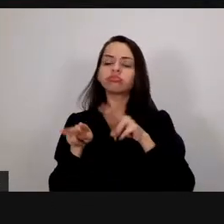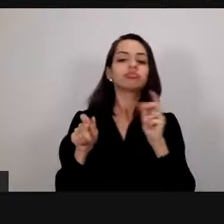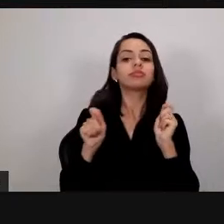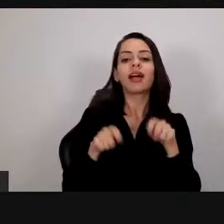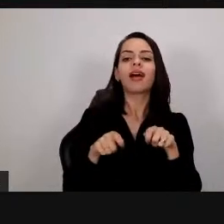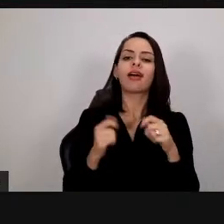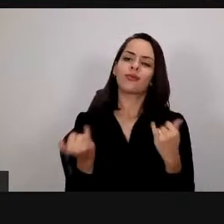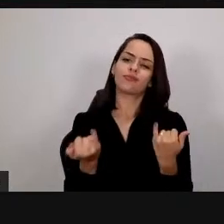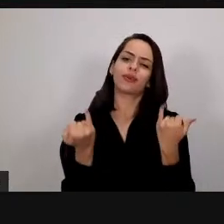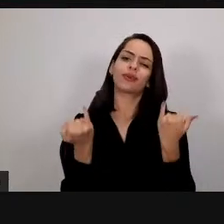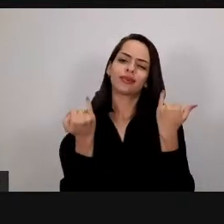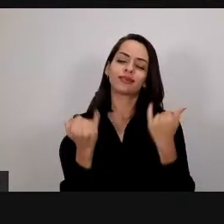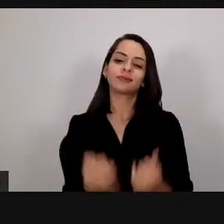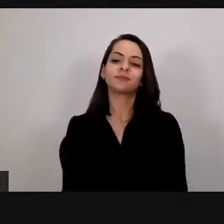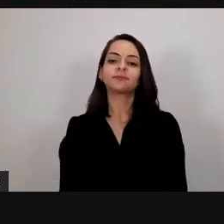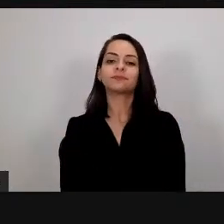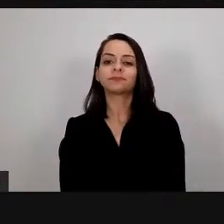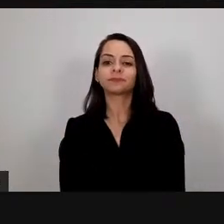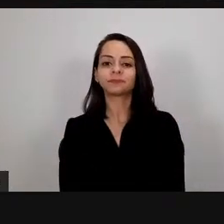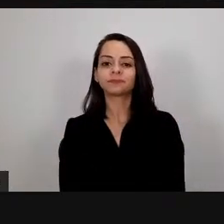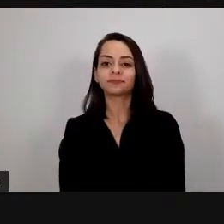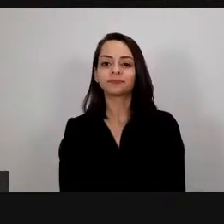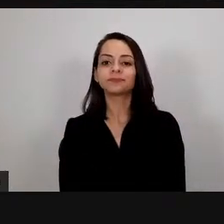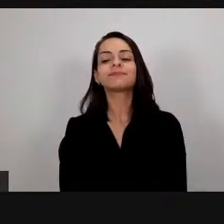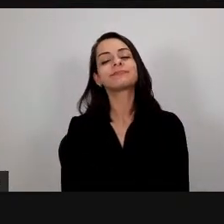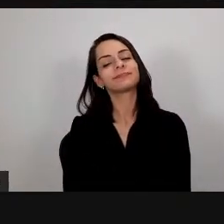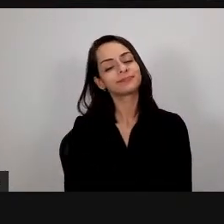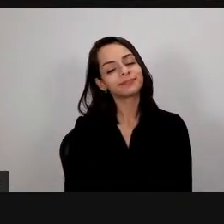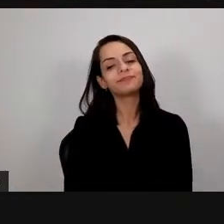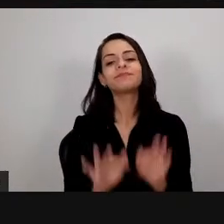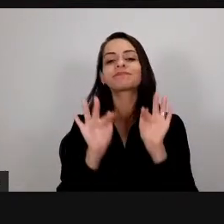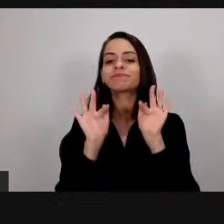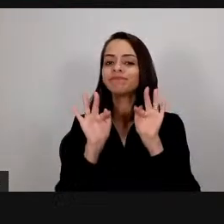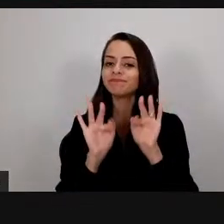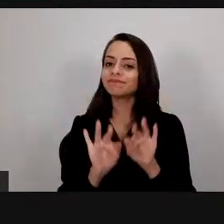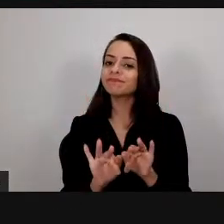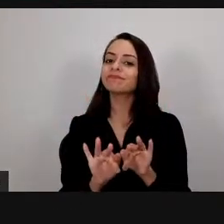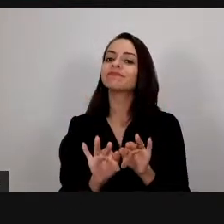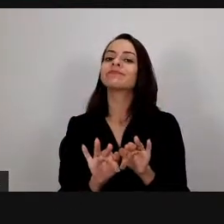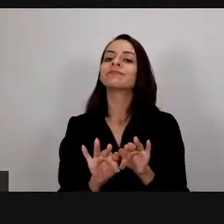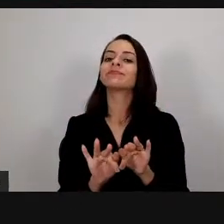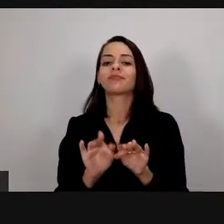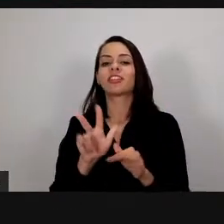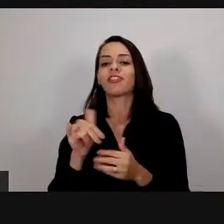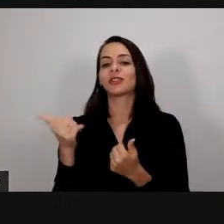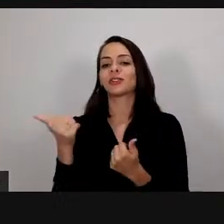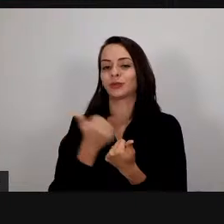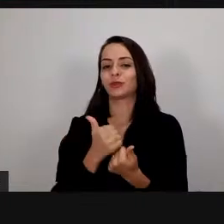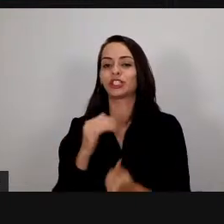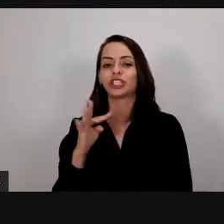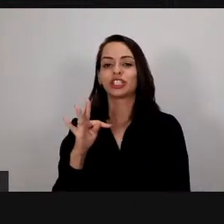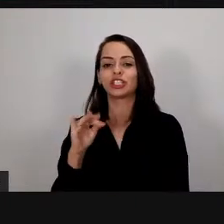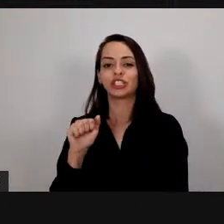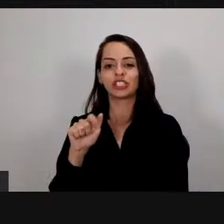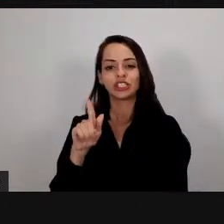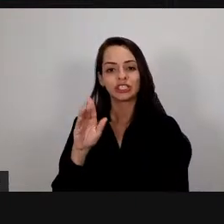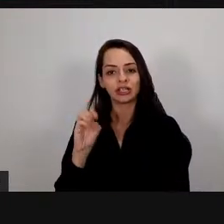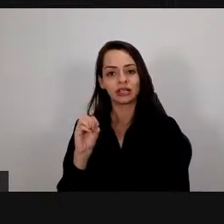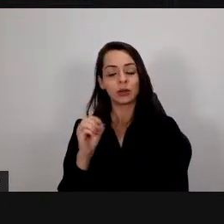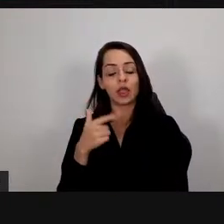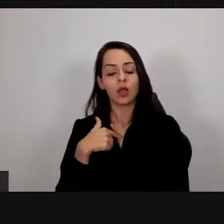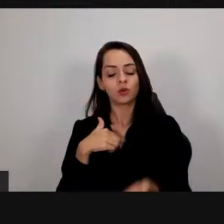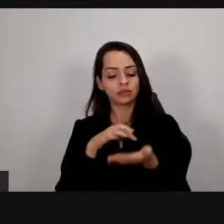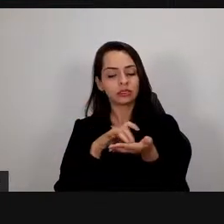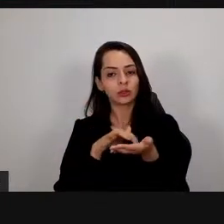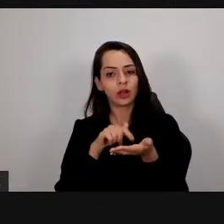então para finalizar gente eu vou passar para o Tiago eu quero finalizar eu estava aqui com o celular agora procurando uma frase que eu li aqui